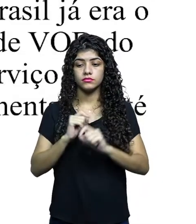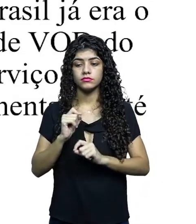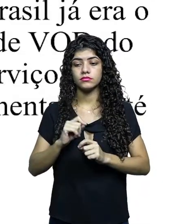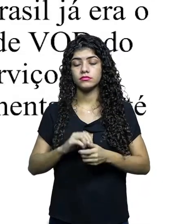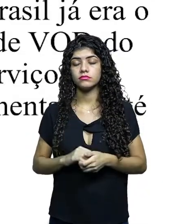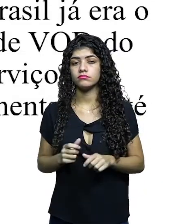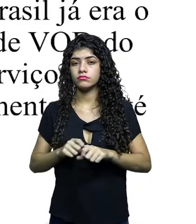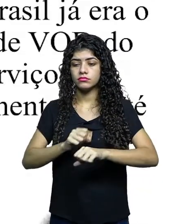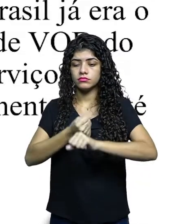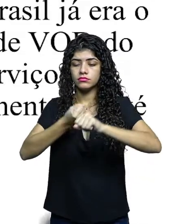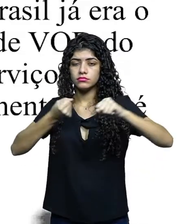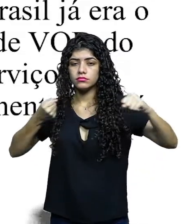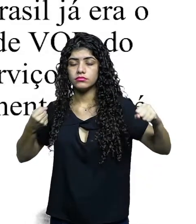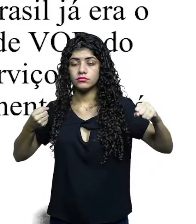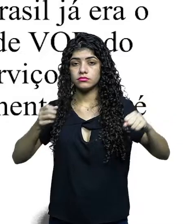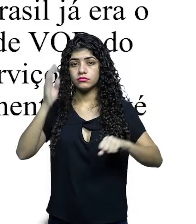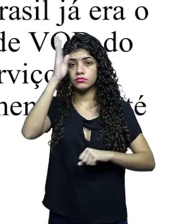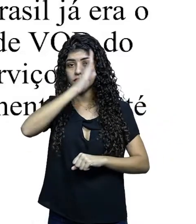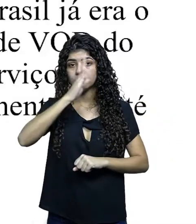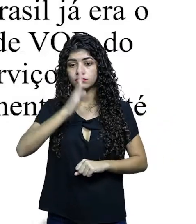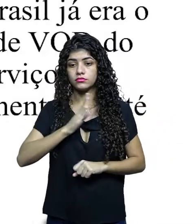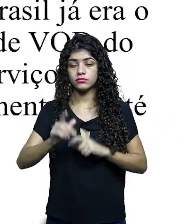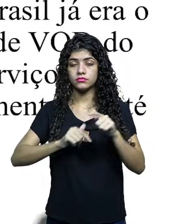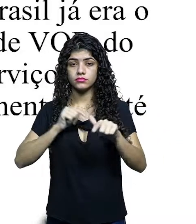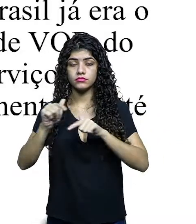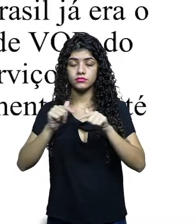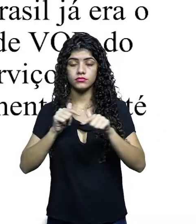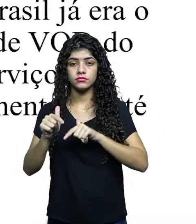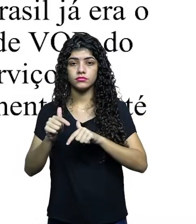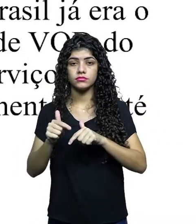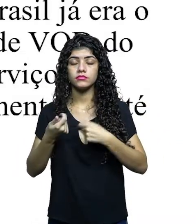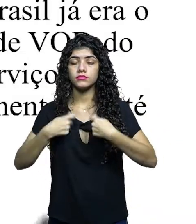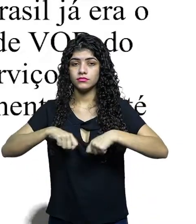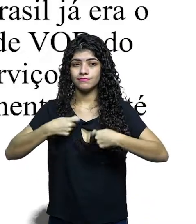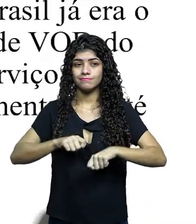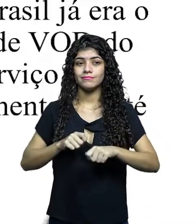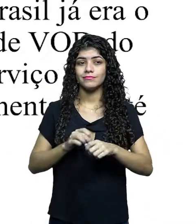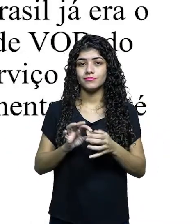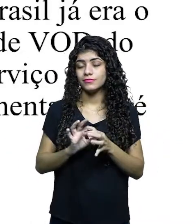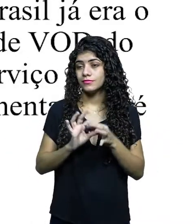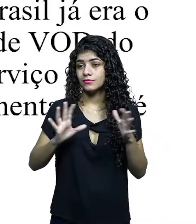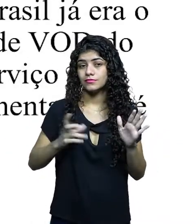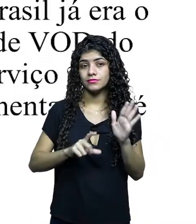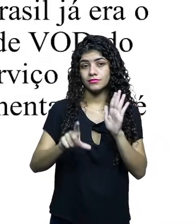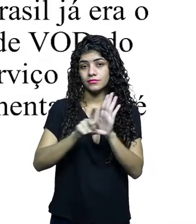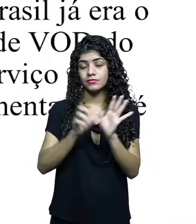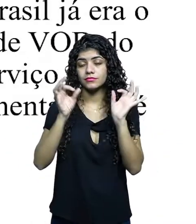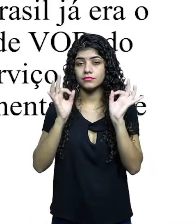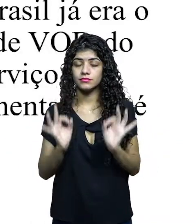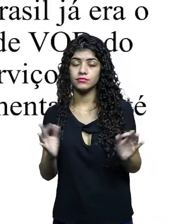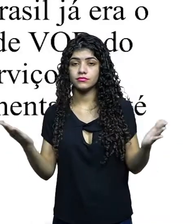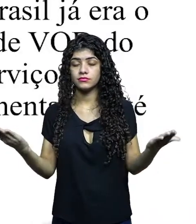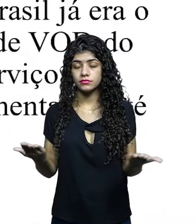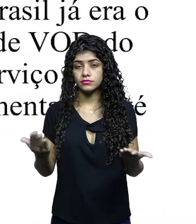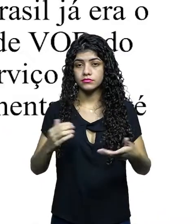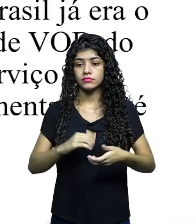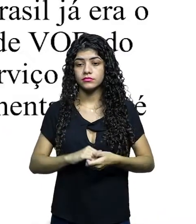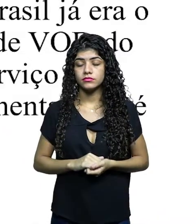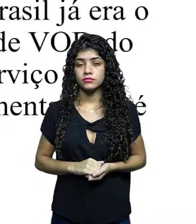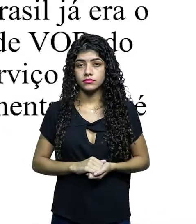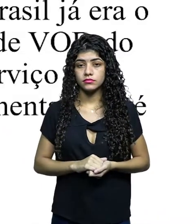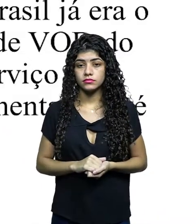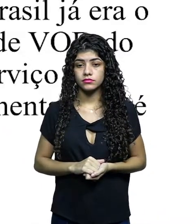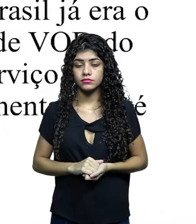era um mercado enorme. No Brasil, o serviço de VOD carece de regulamentação até o presente momento.